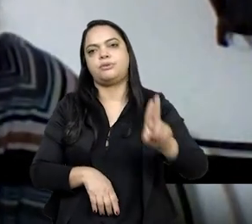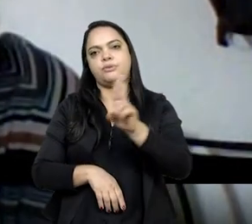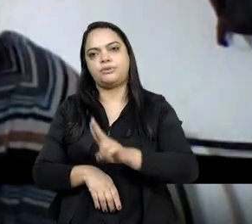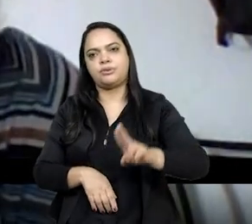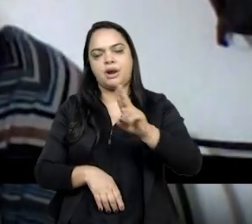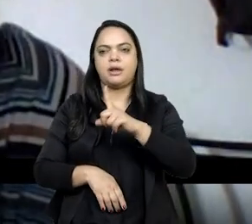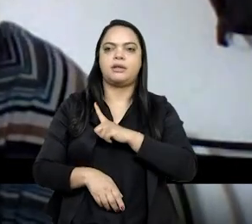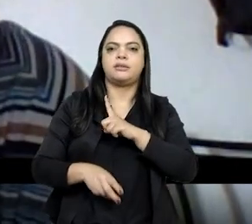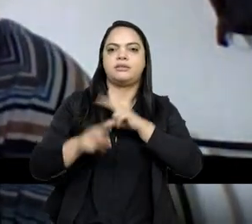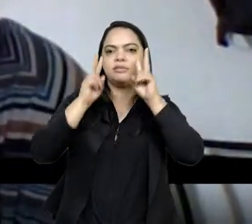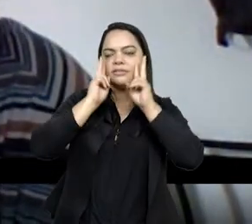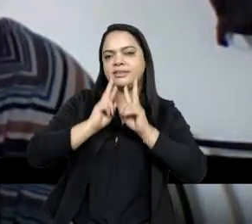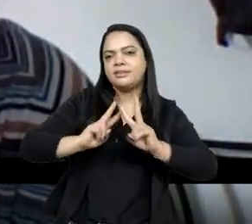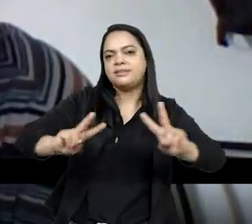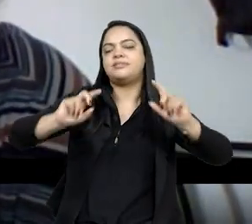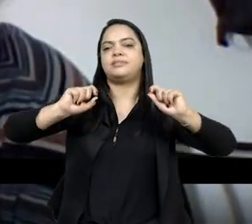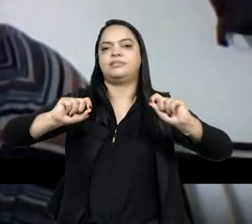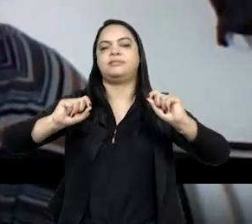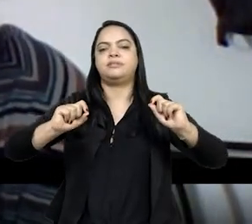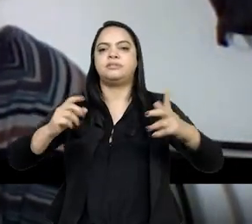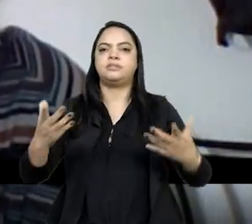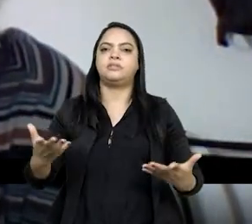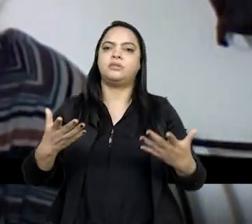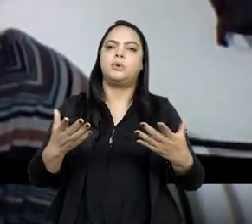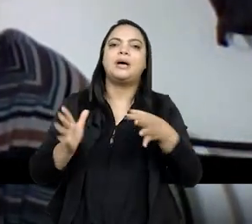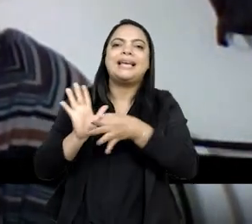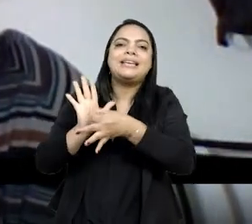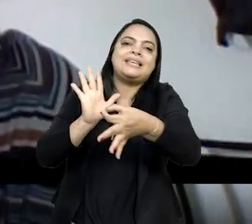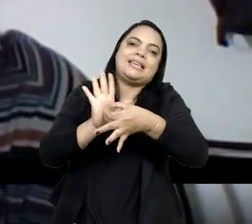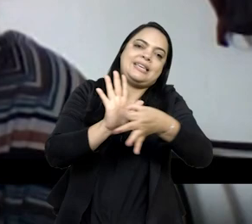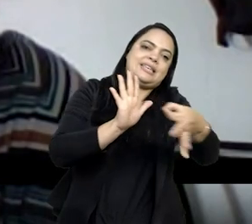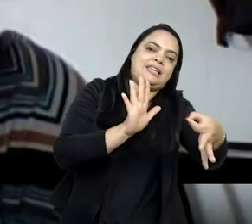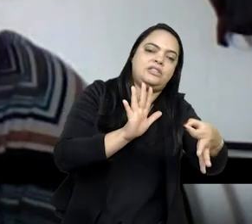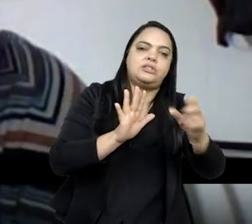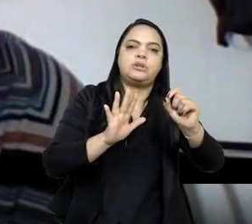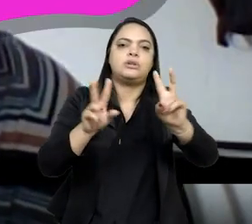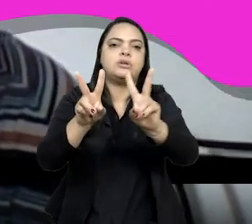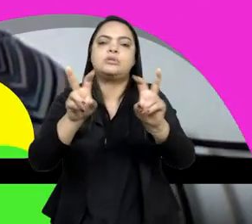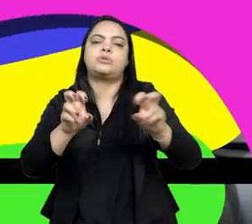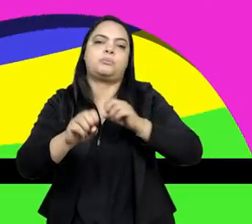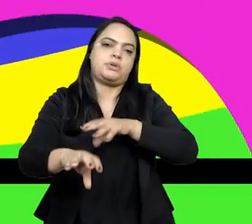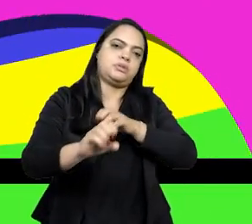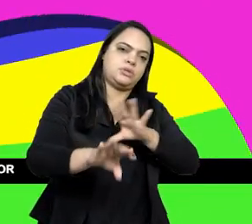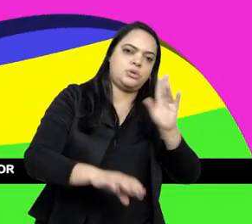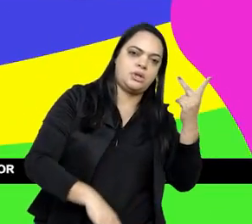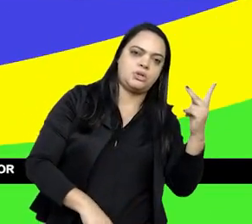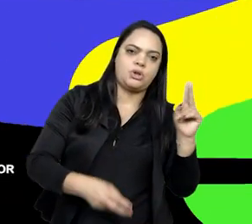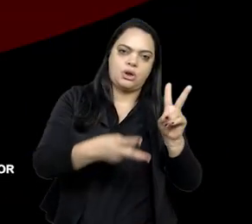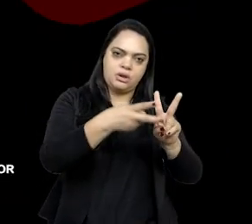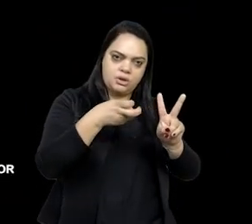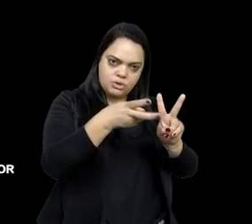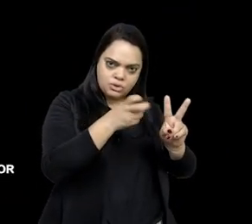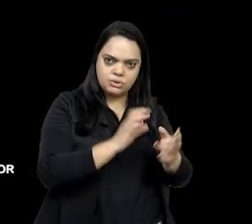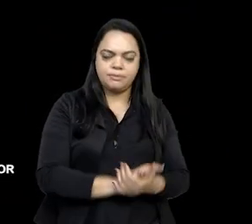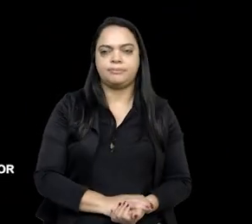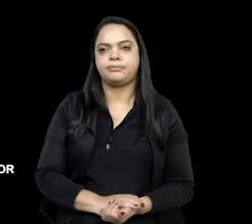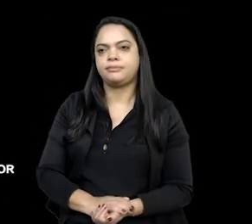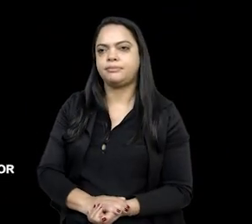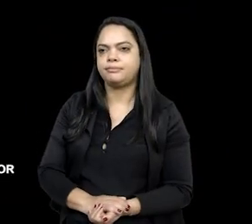visão mais crítica, né, sobre o ensino de história indígena. Eu acho que